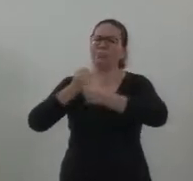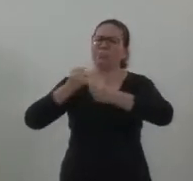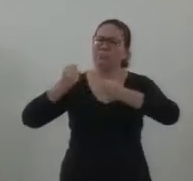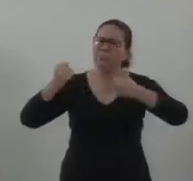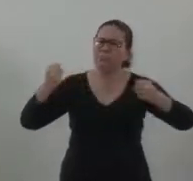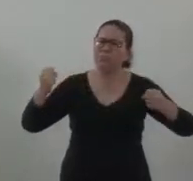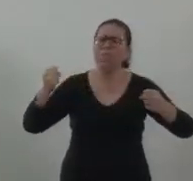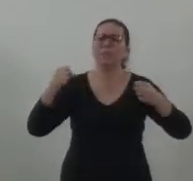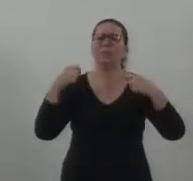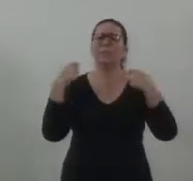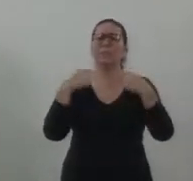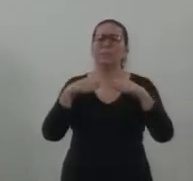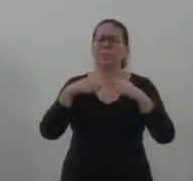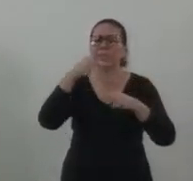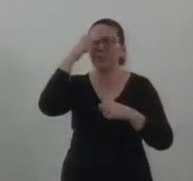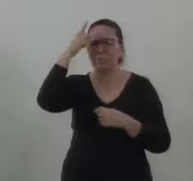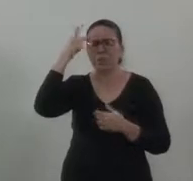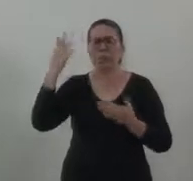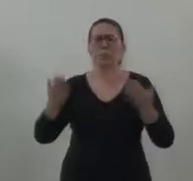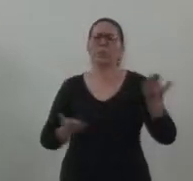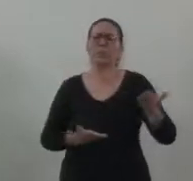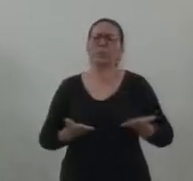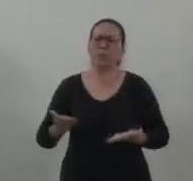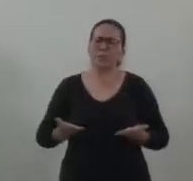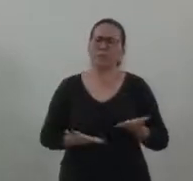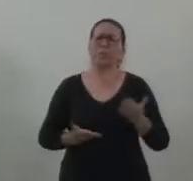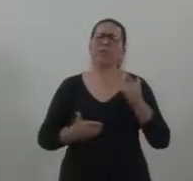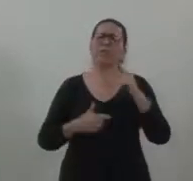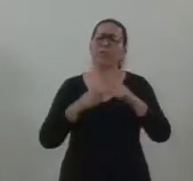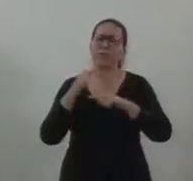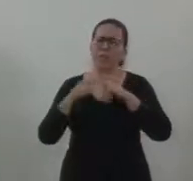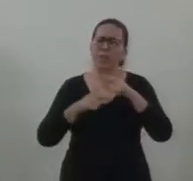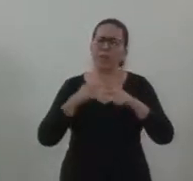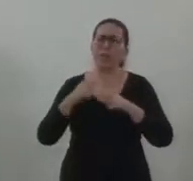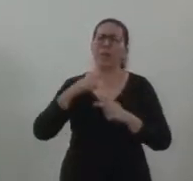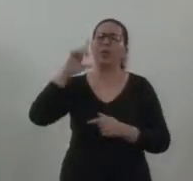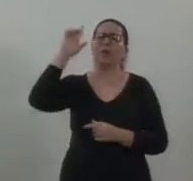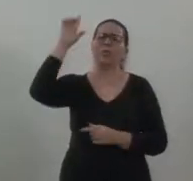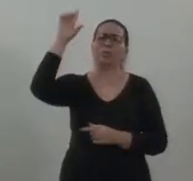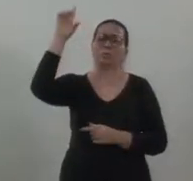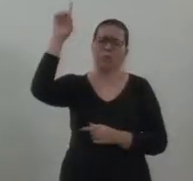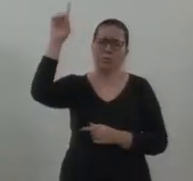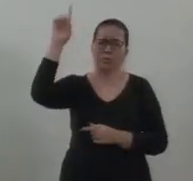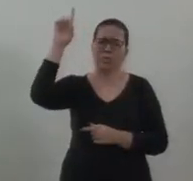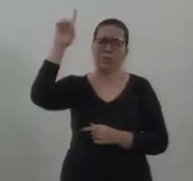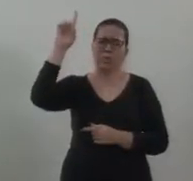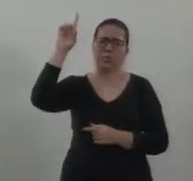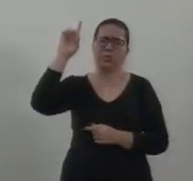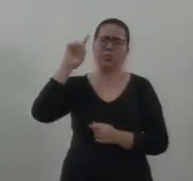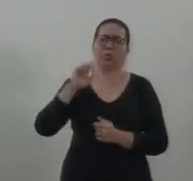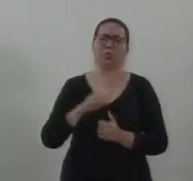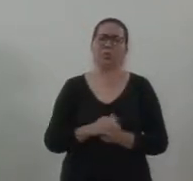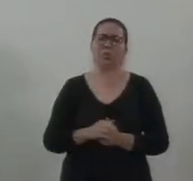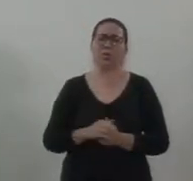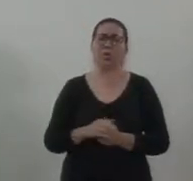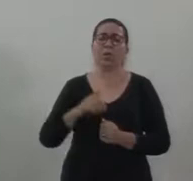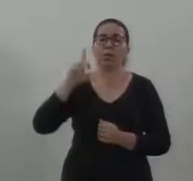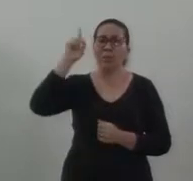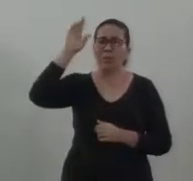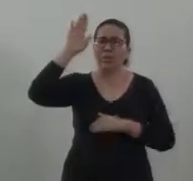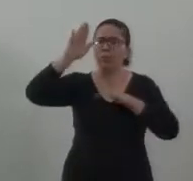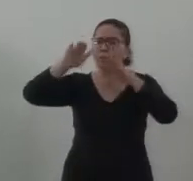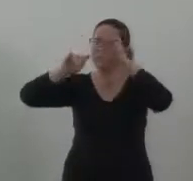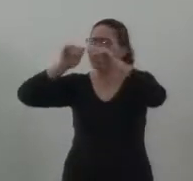preciso para conduzir todo esse trabalho do reino de Deus aqui, e os chamados